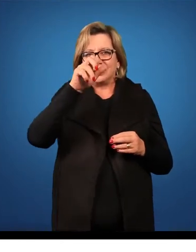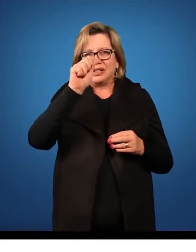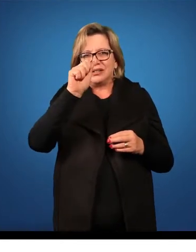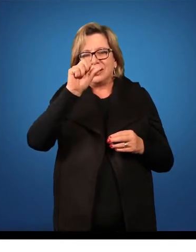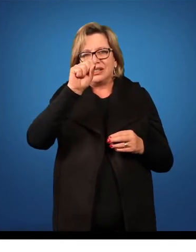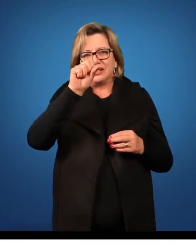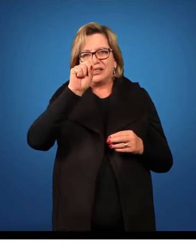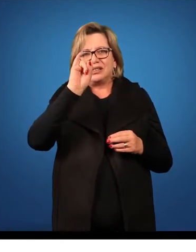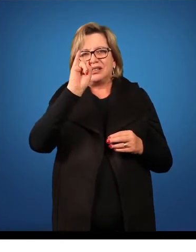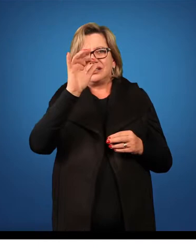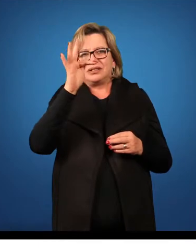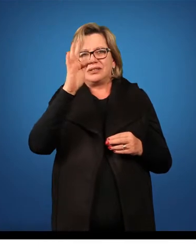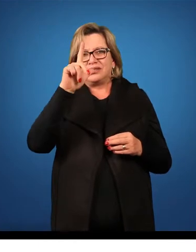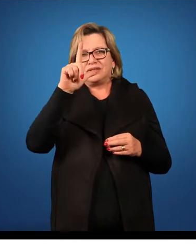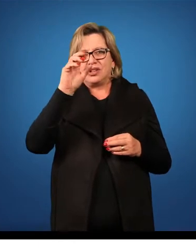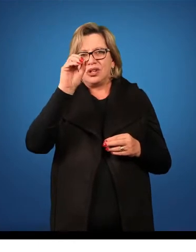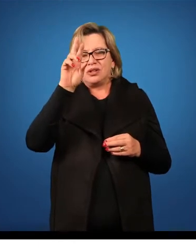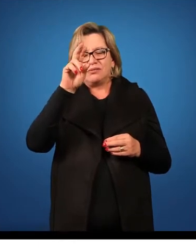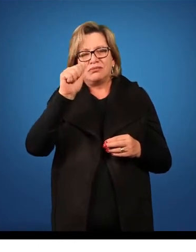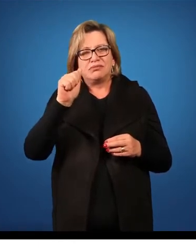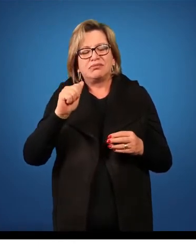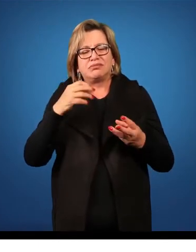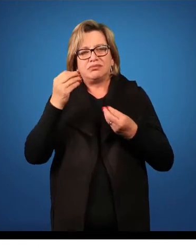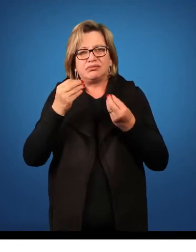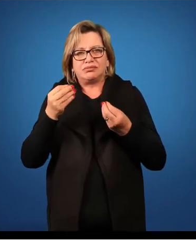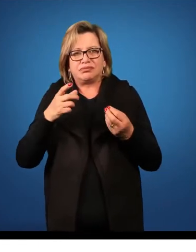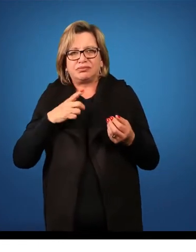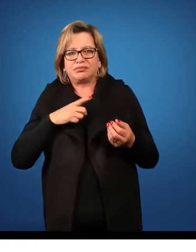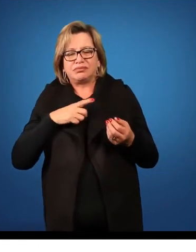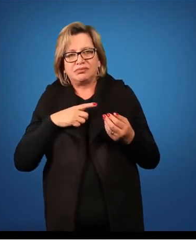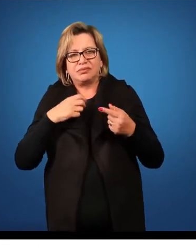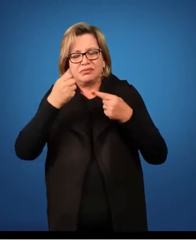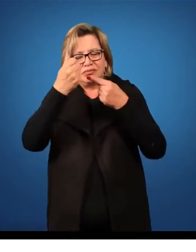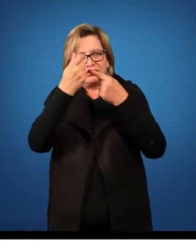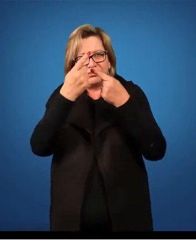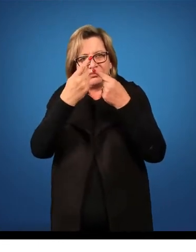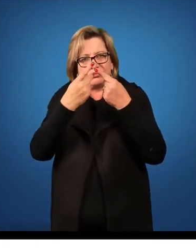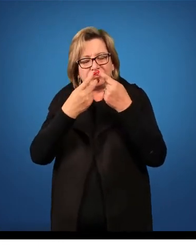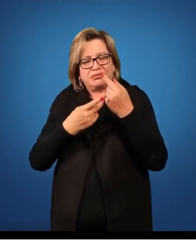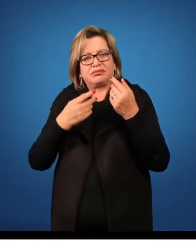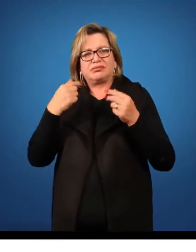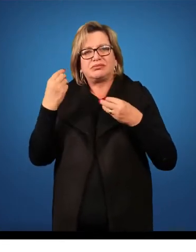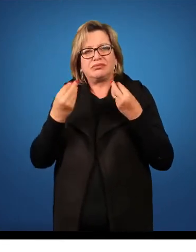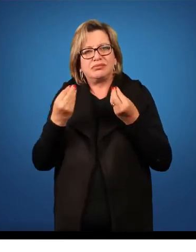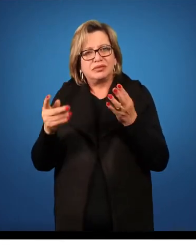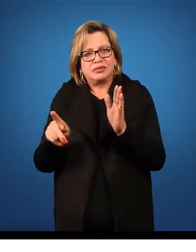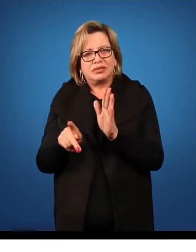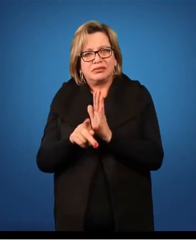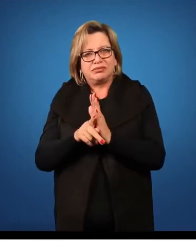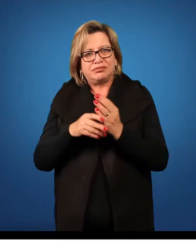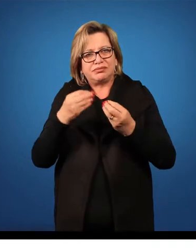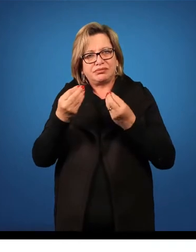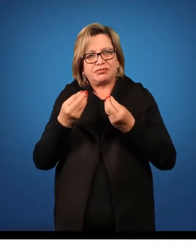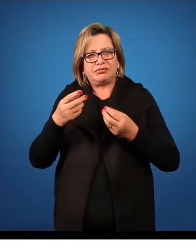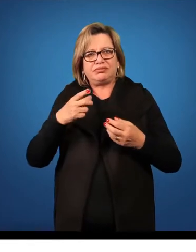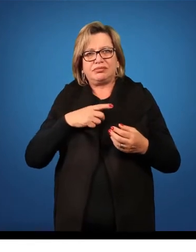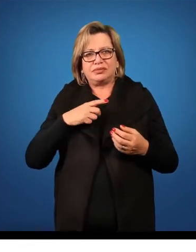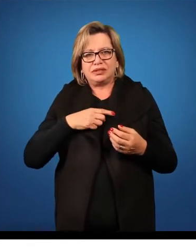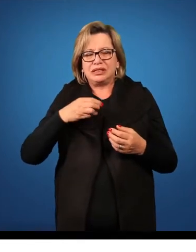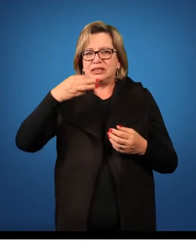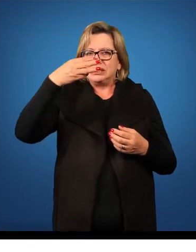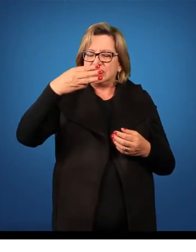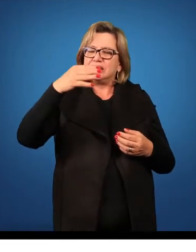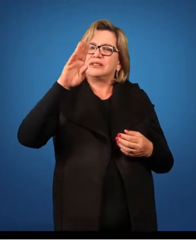Passiflora tenuifila. A espécie, a família, ela tem características com a presença de três